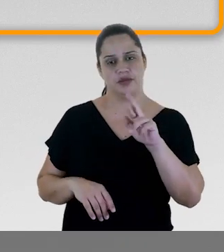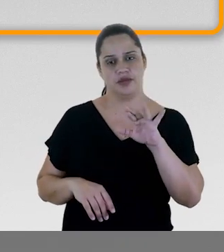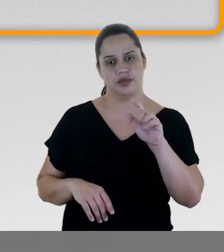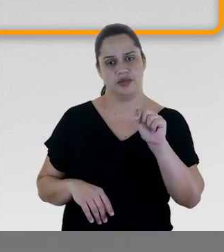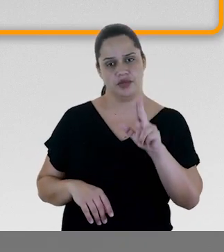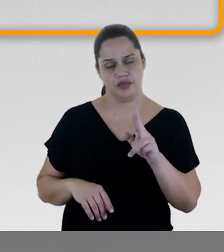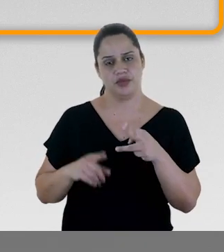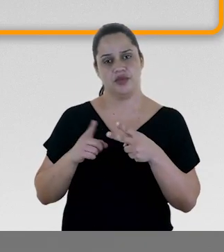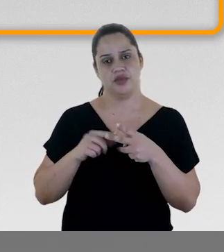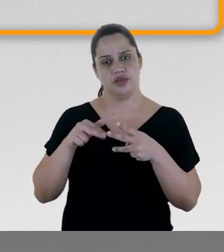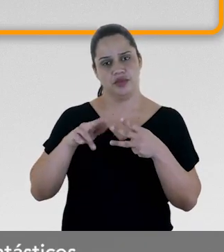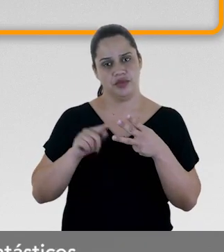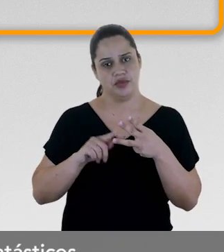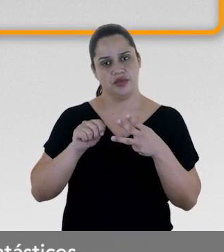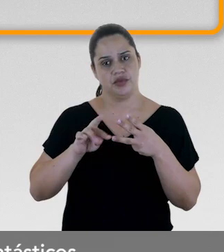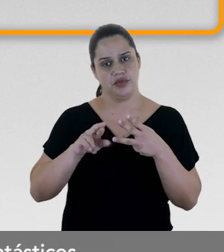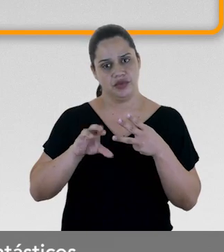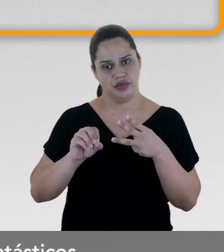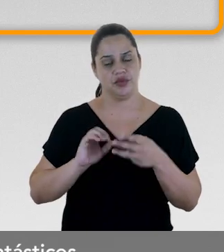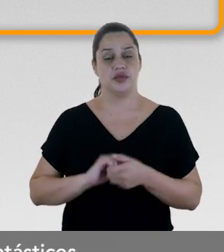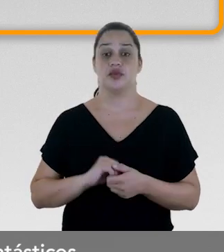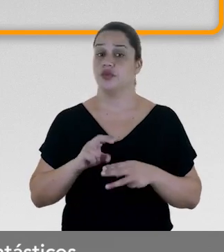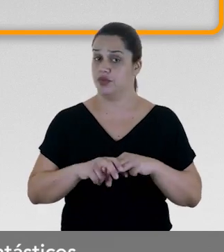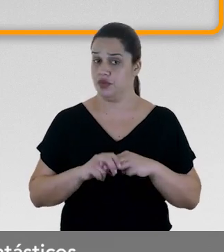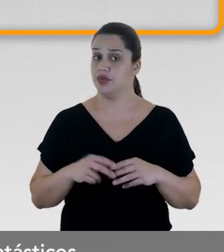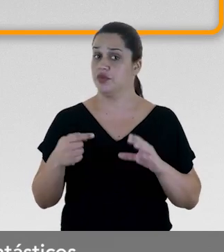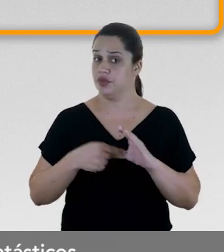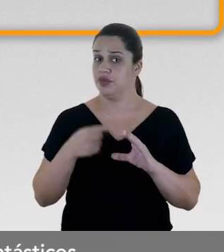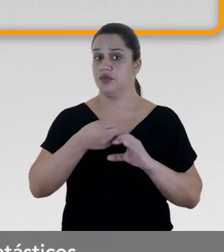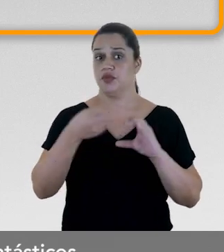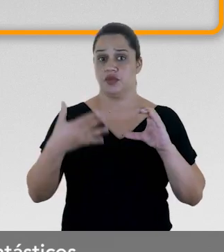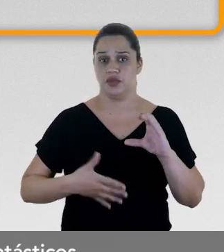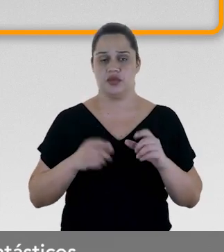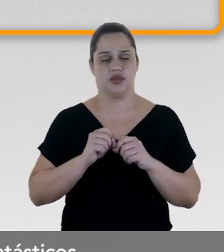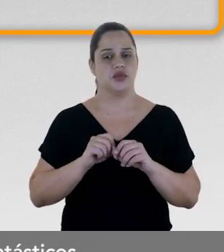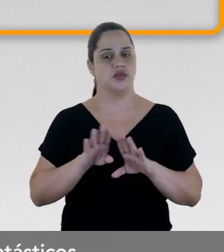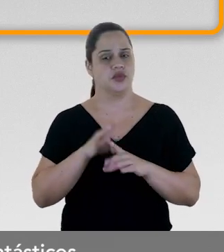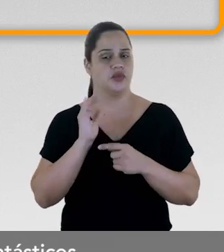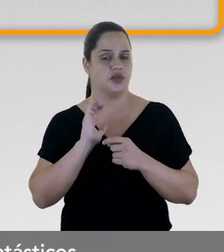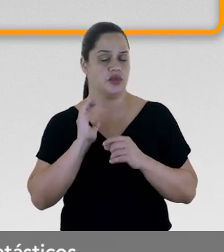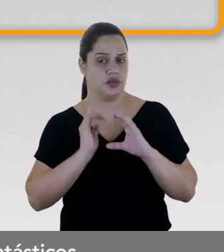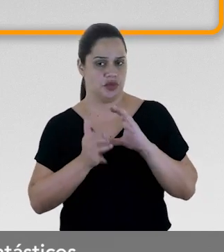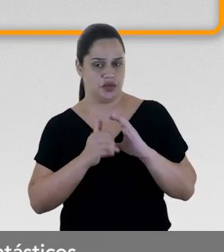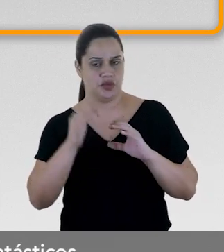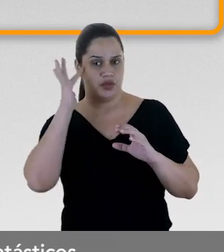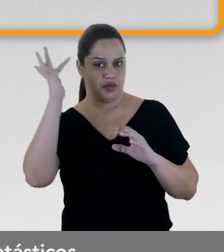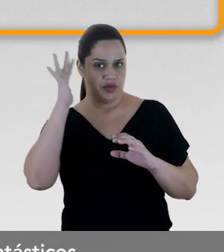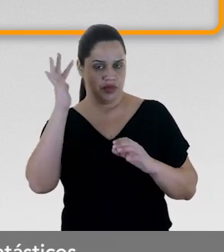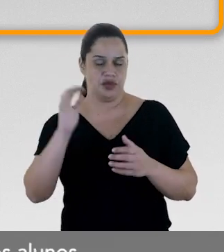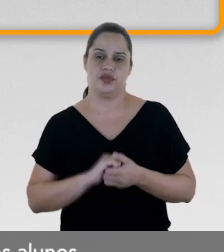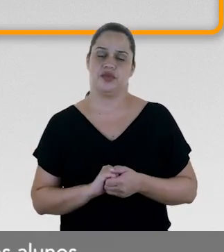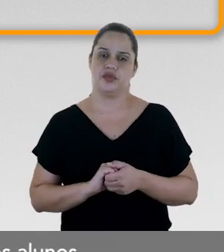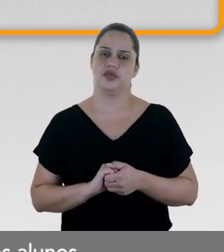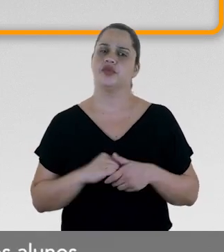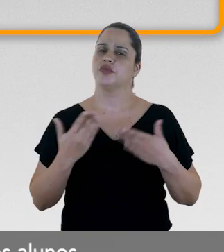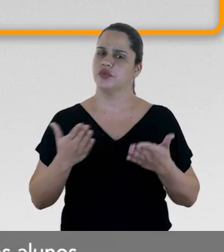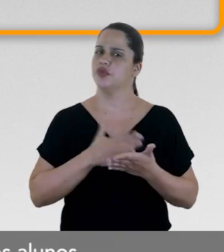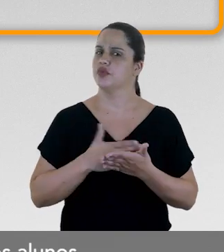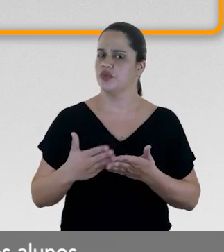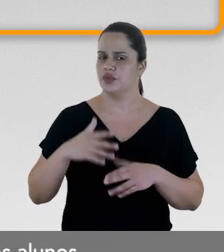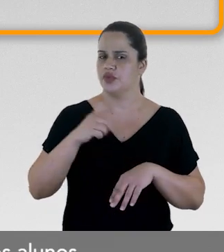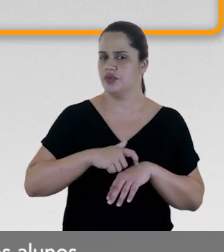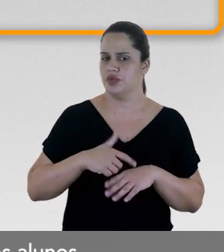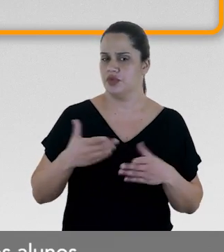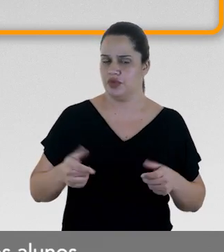Nina e Antero. Por isso, podem ser caracterizados como contos fantásticos. Comece o